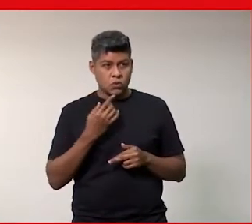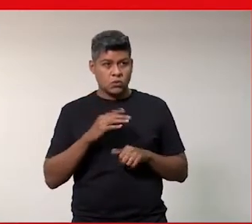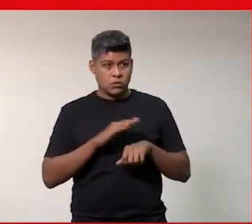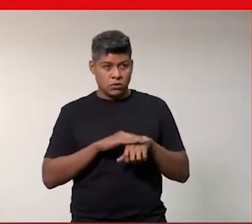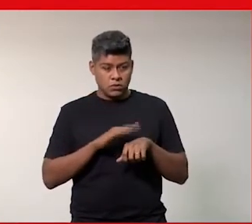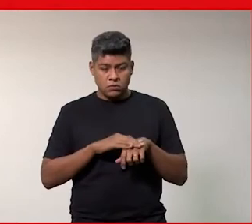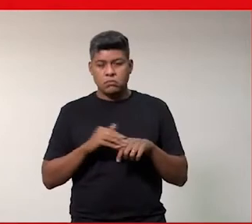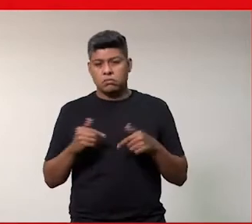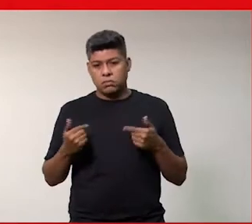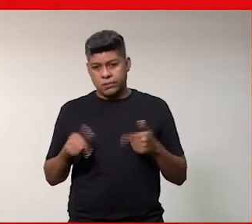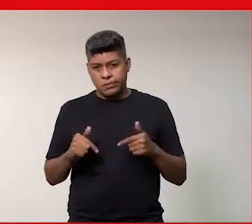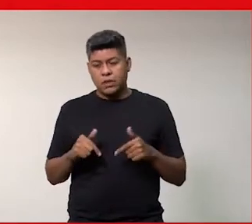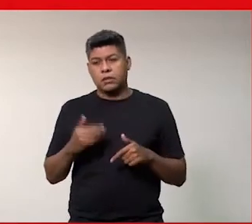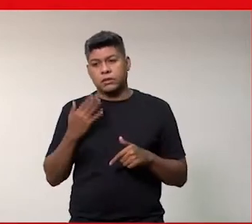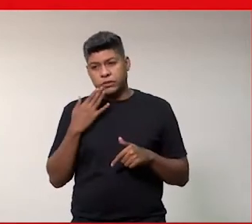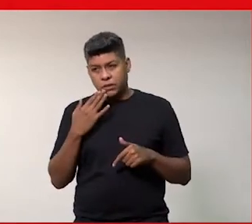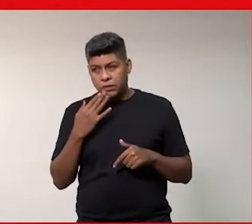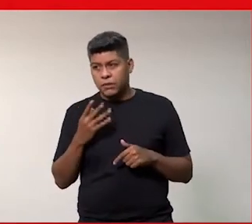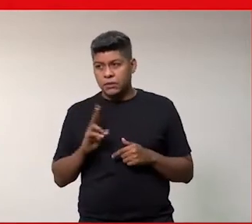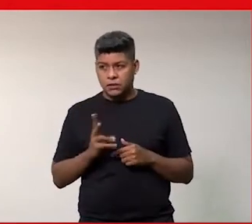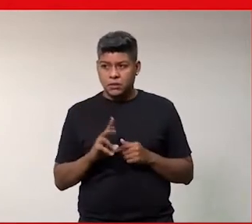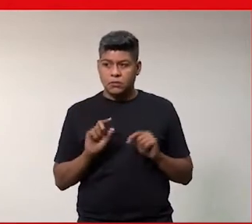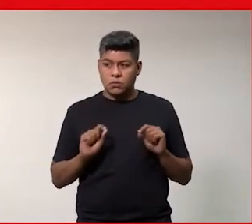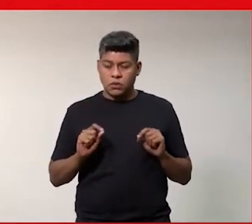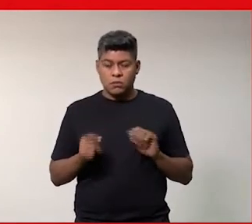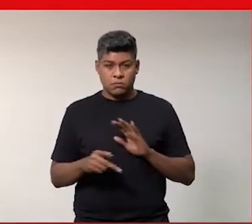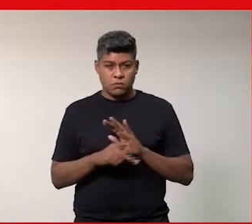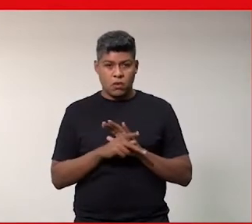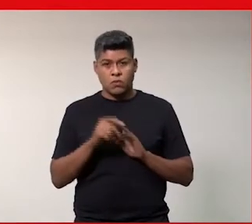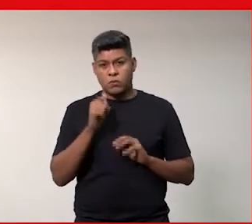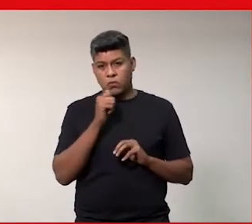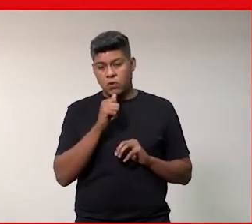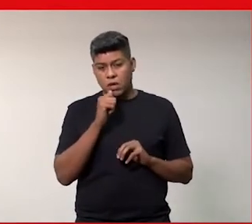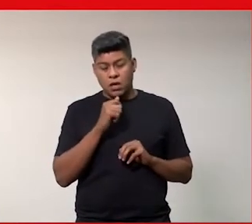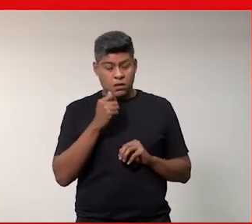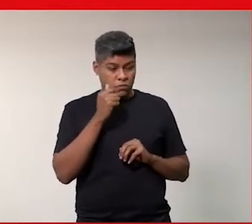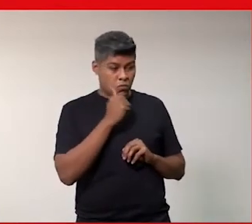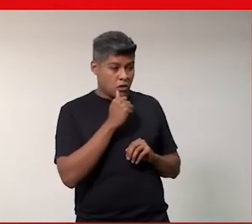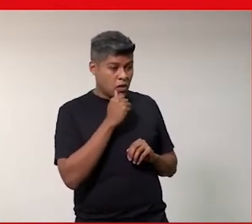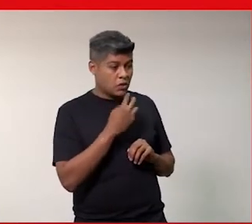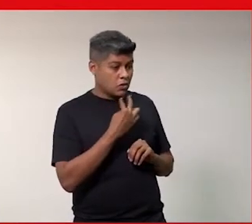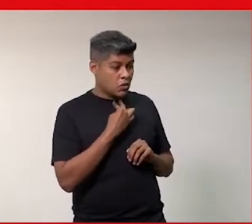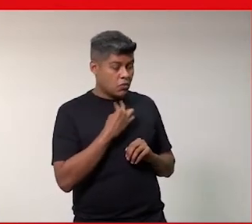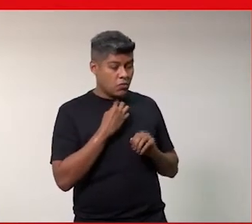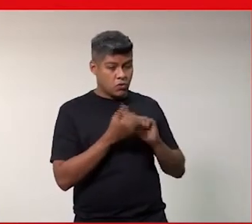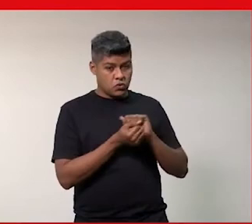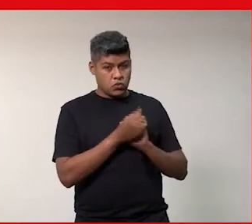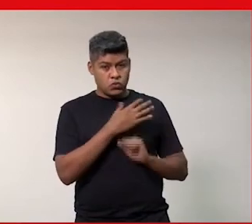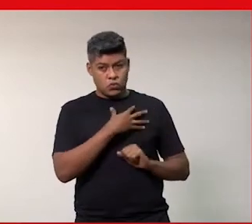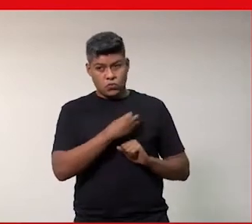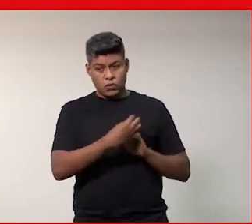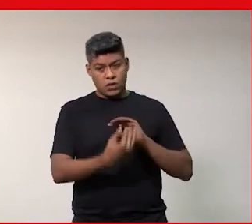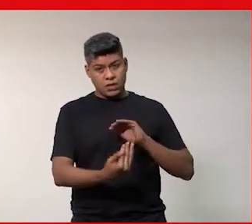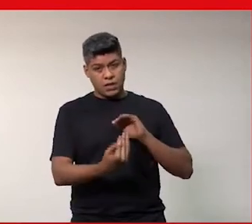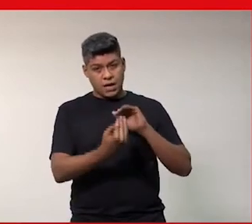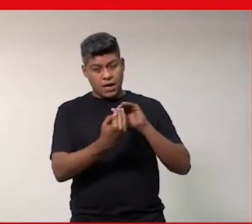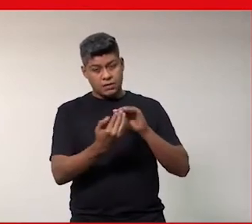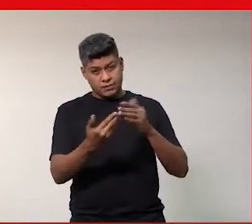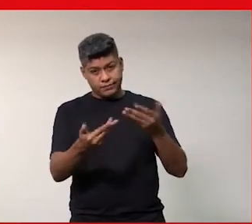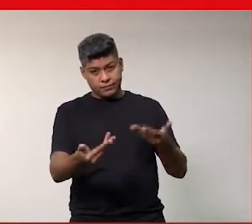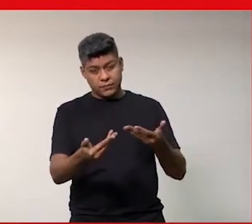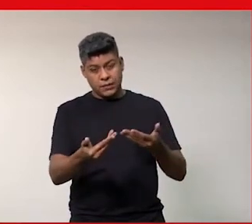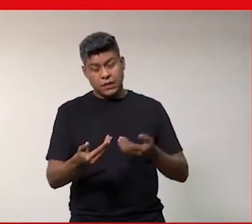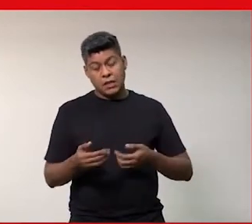serviço ele é terceirizado sempre por mulheres e essas mulheres elas não podem estar com seus filhos em casa então